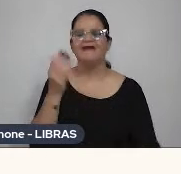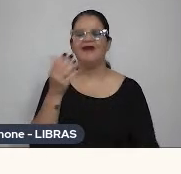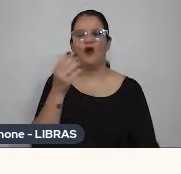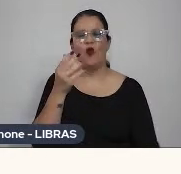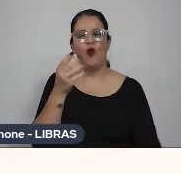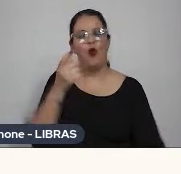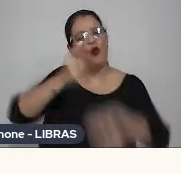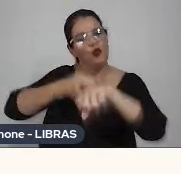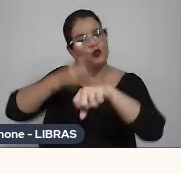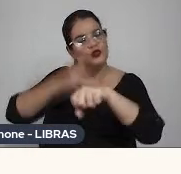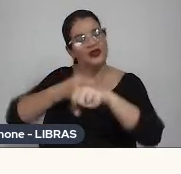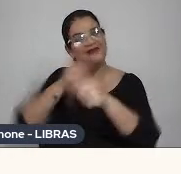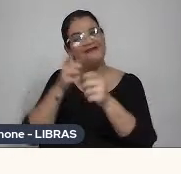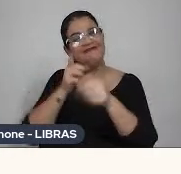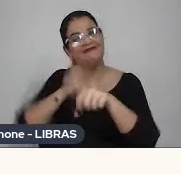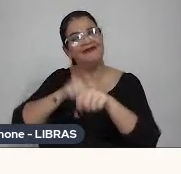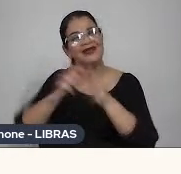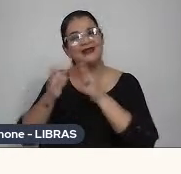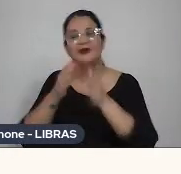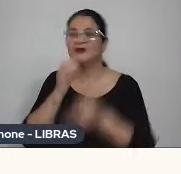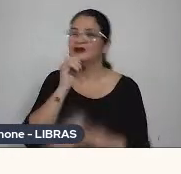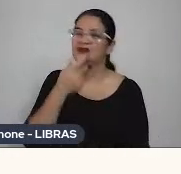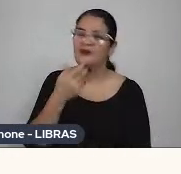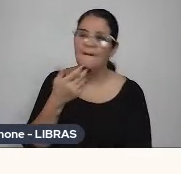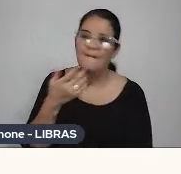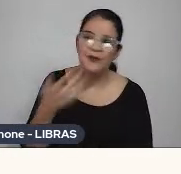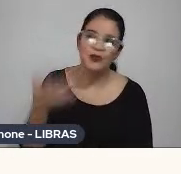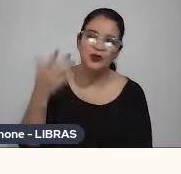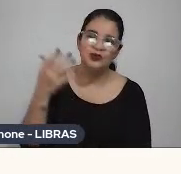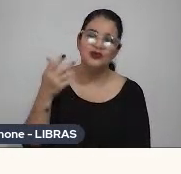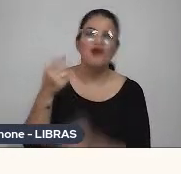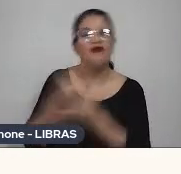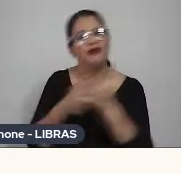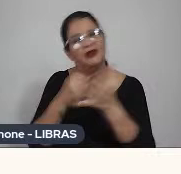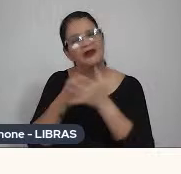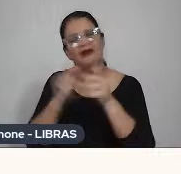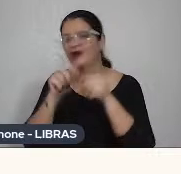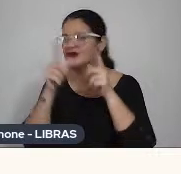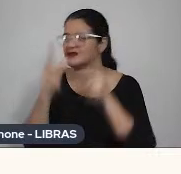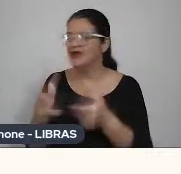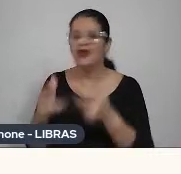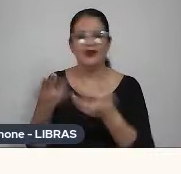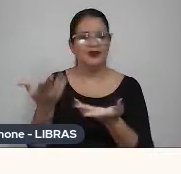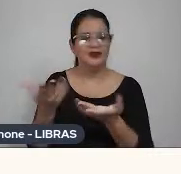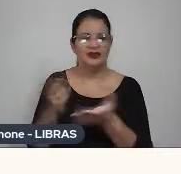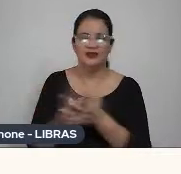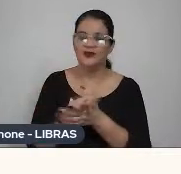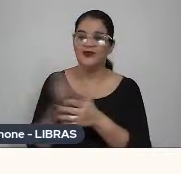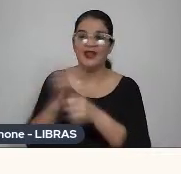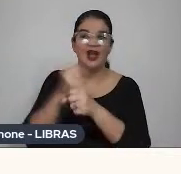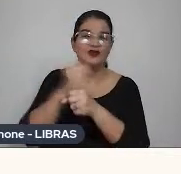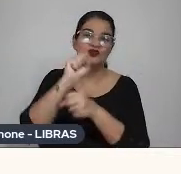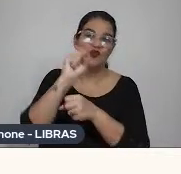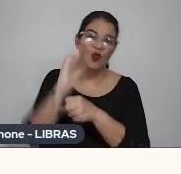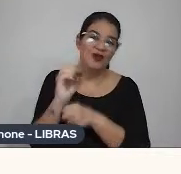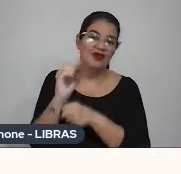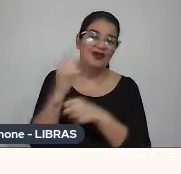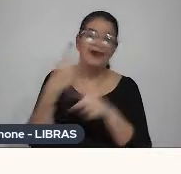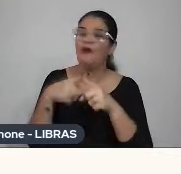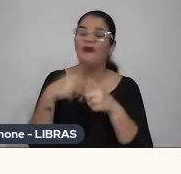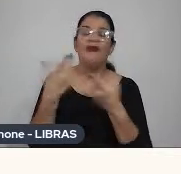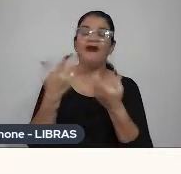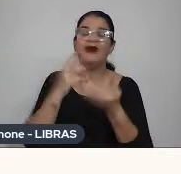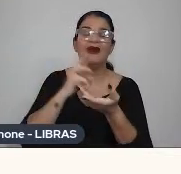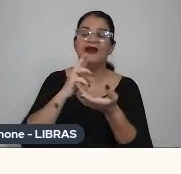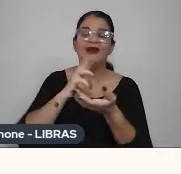nesse momento eu falei, putz, cara, eu vou tentar fazer isso, né, se os caras fizerem isso nos anos 80, por que não tentar nos anos